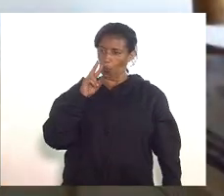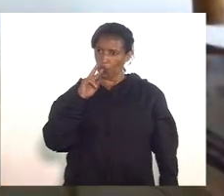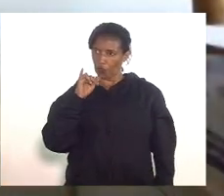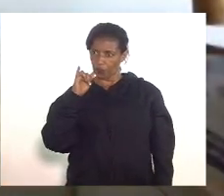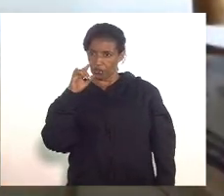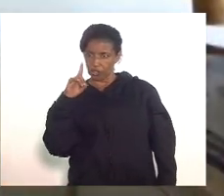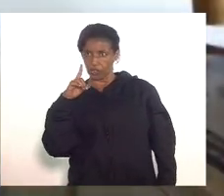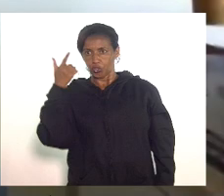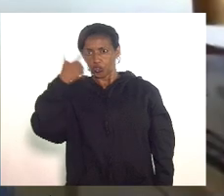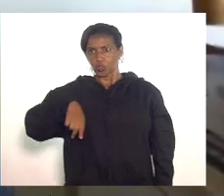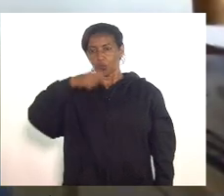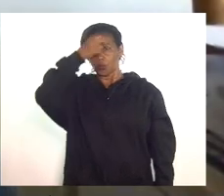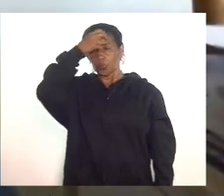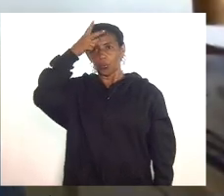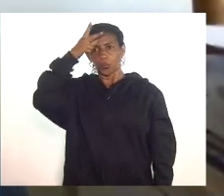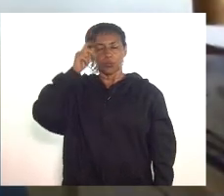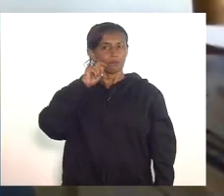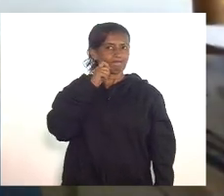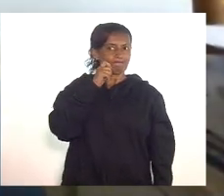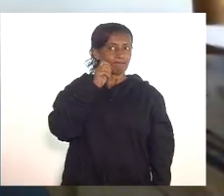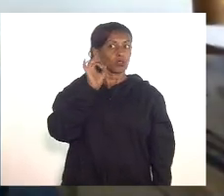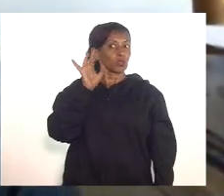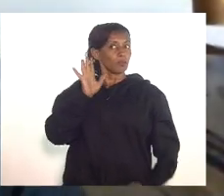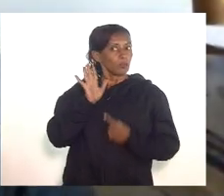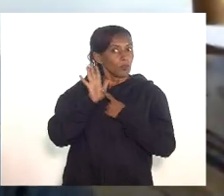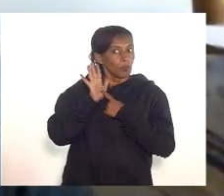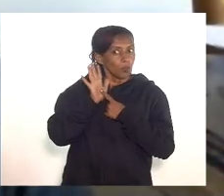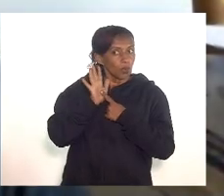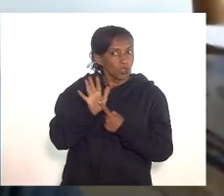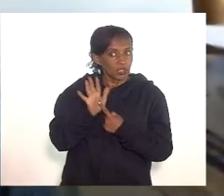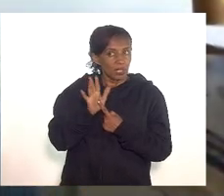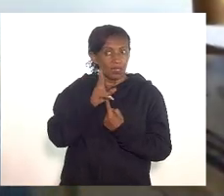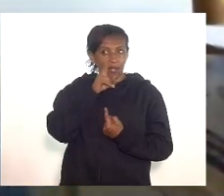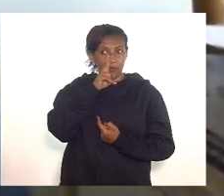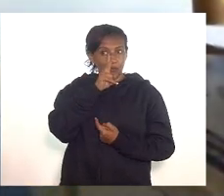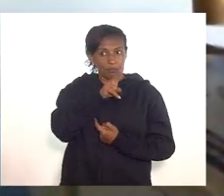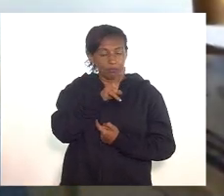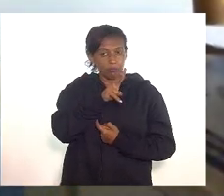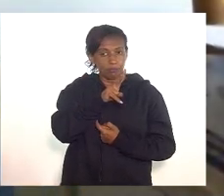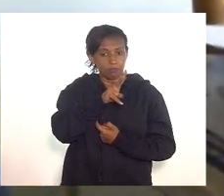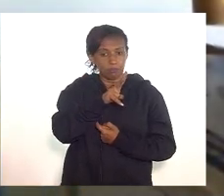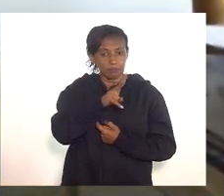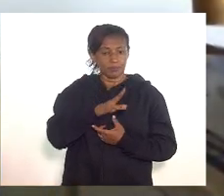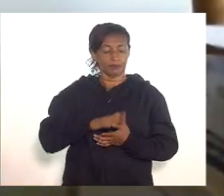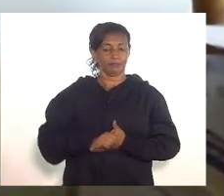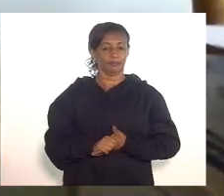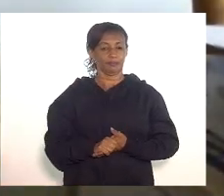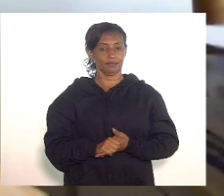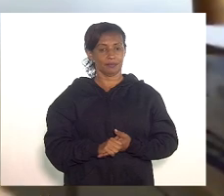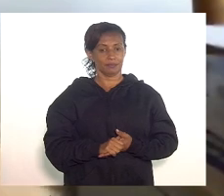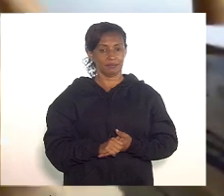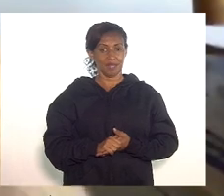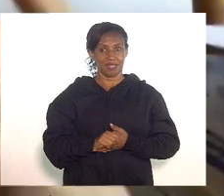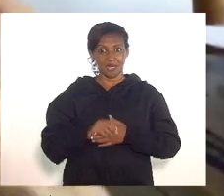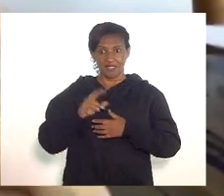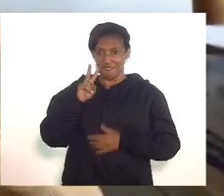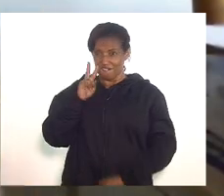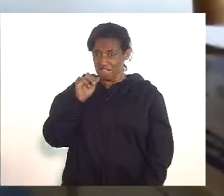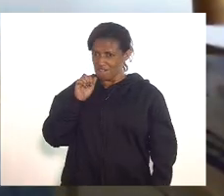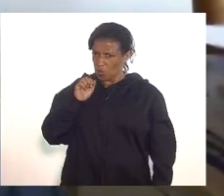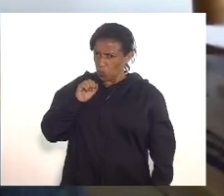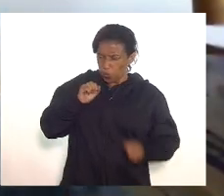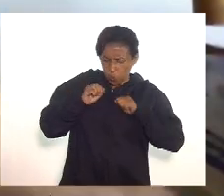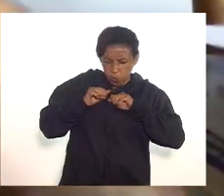só para mostrar a potencialidade deste vírus